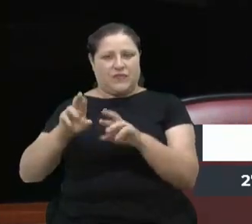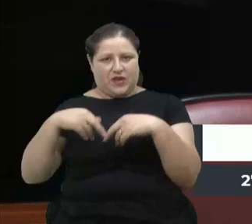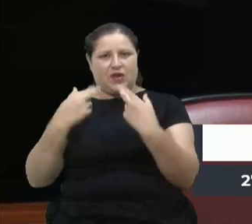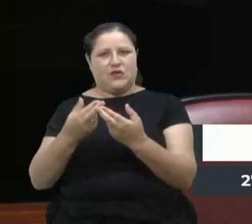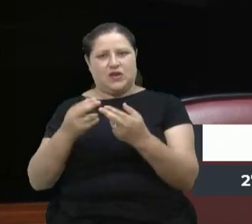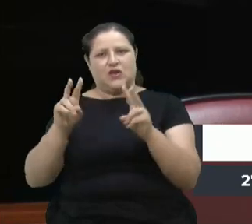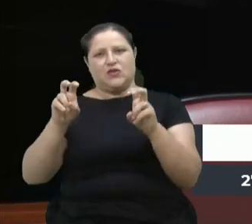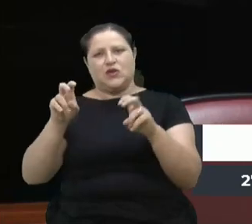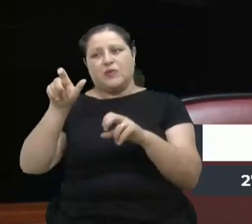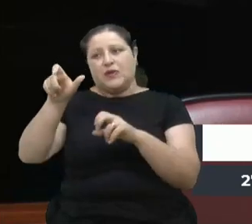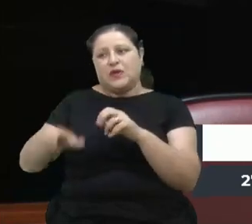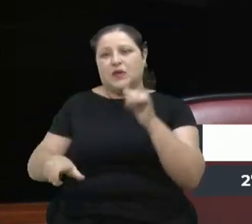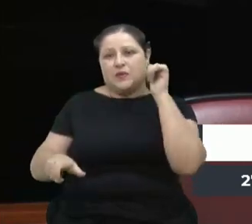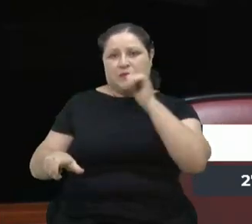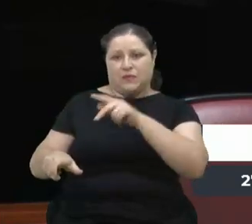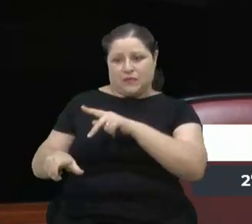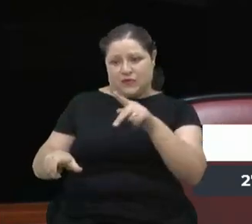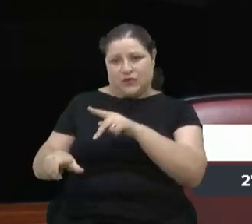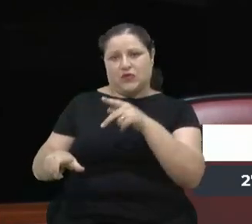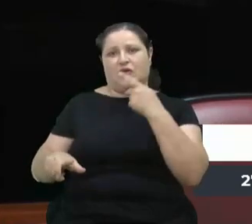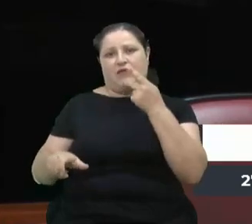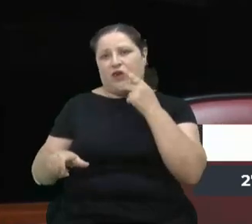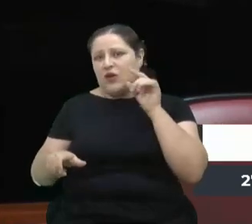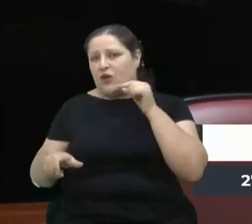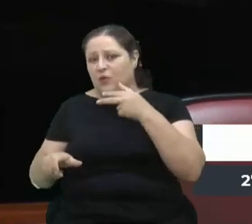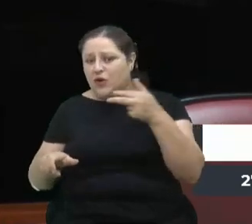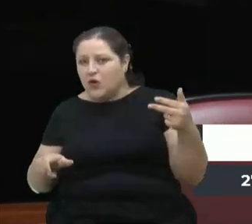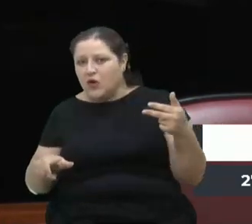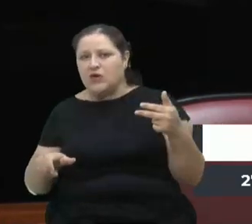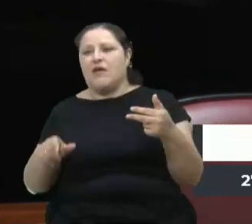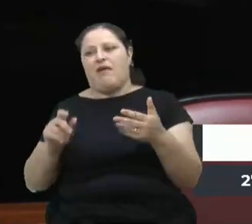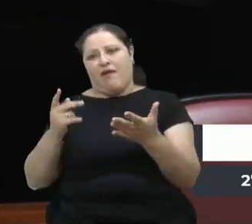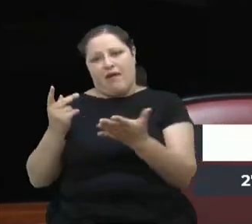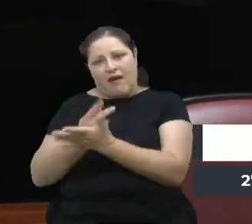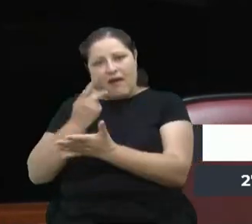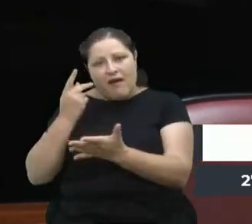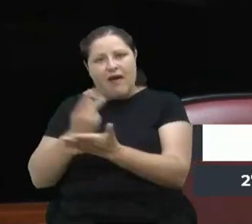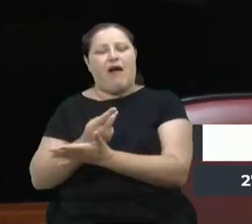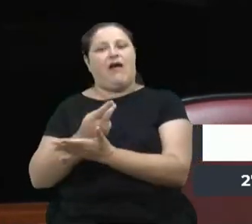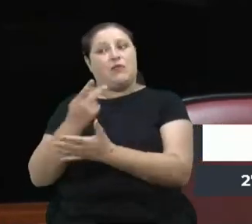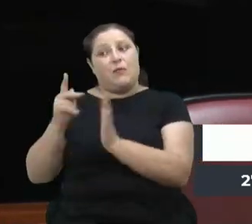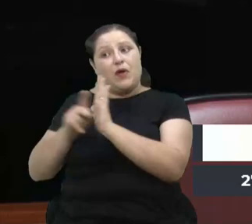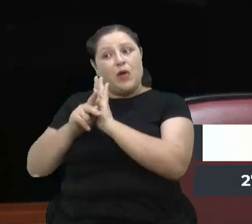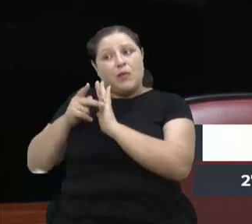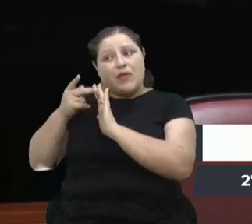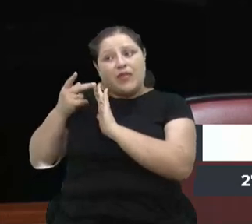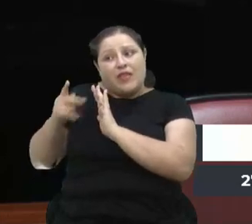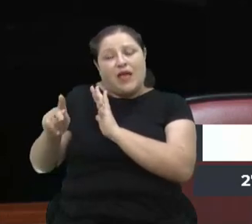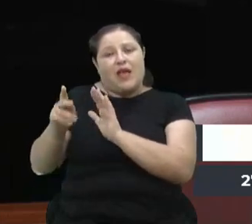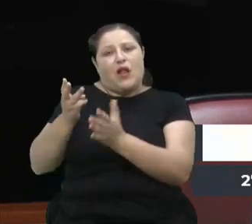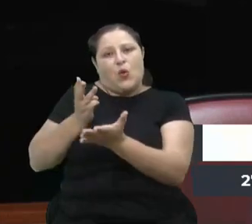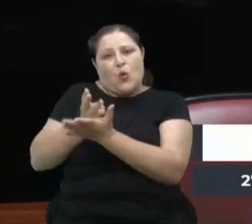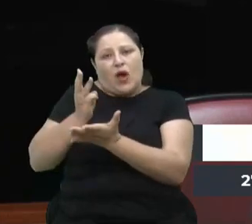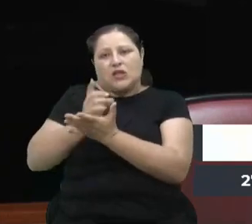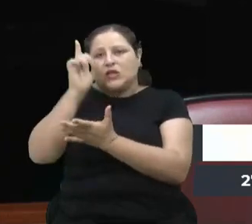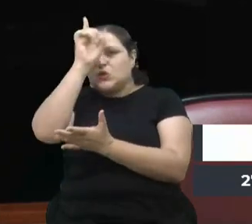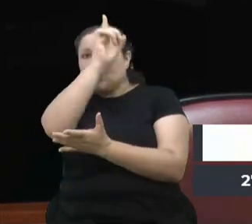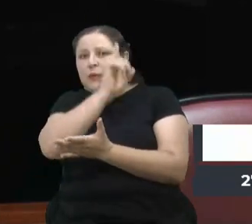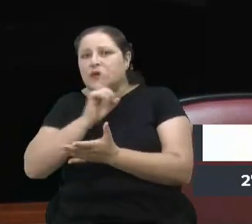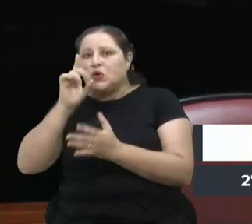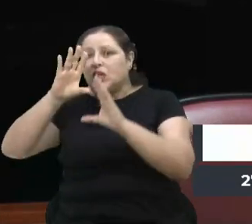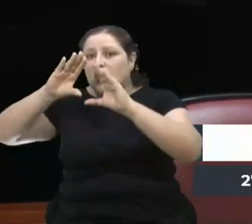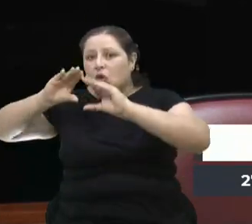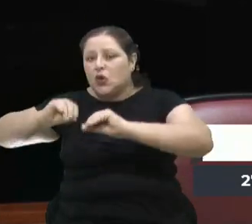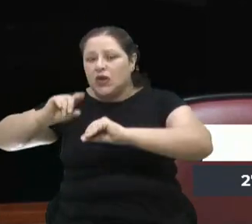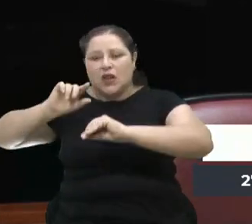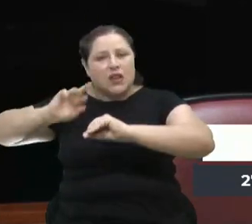sobre uma professora que falou aquilo errado numa rede dela, foi num WhatsApp, num domingo de noite, não